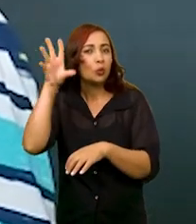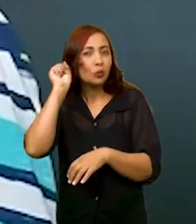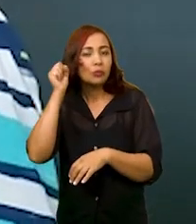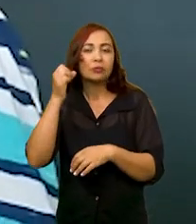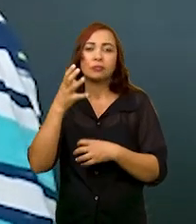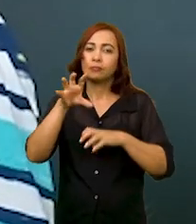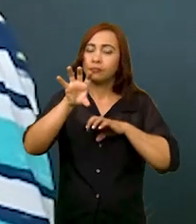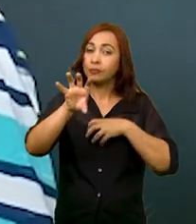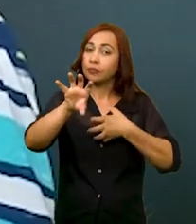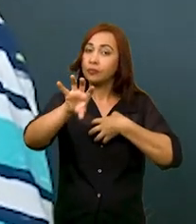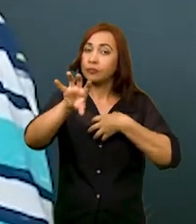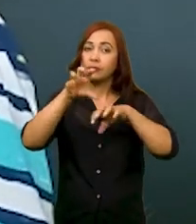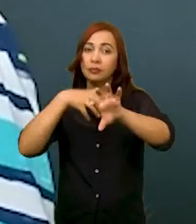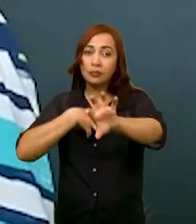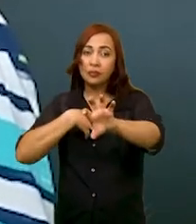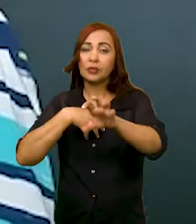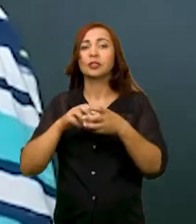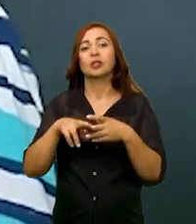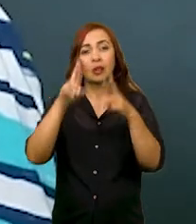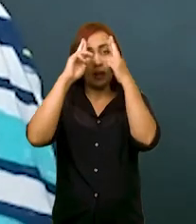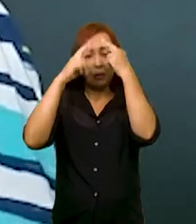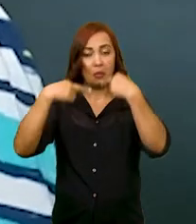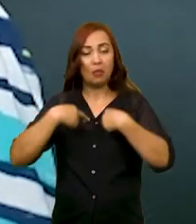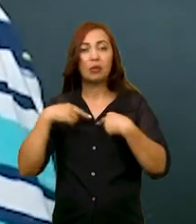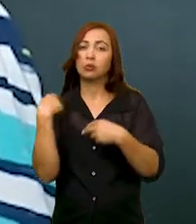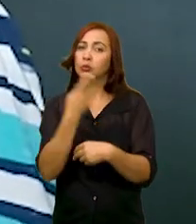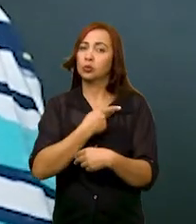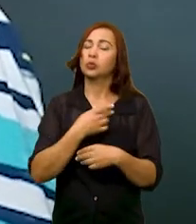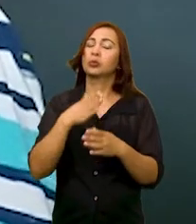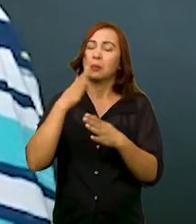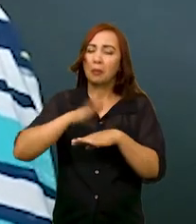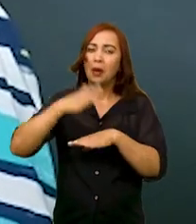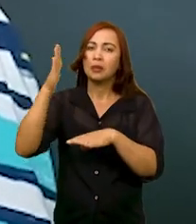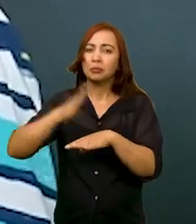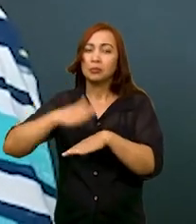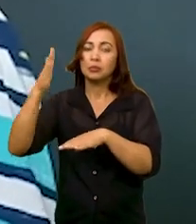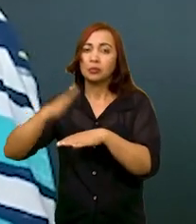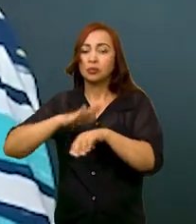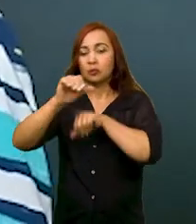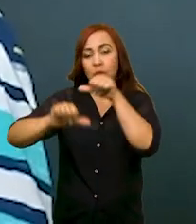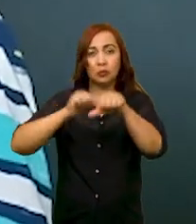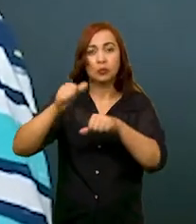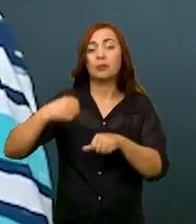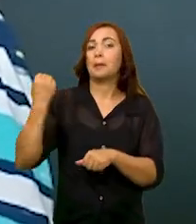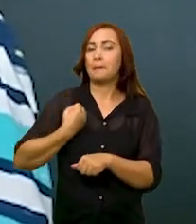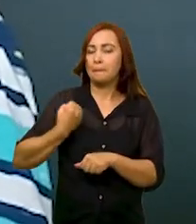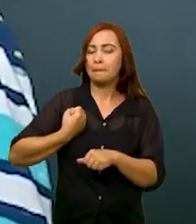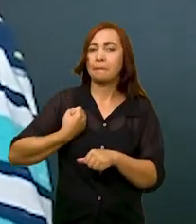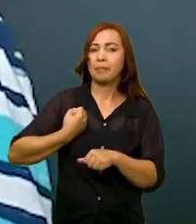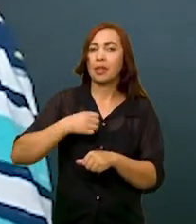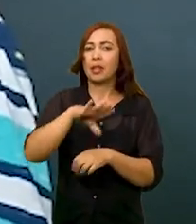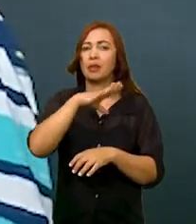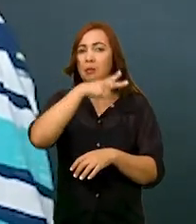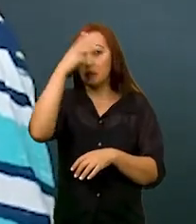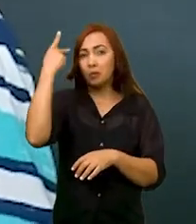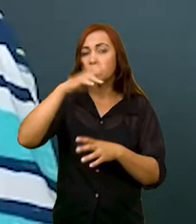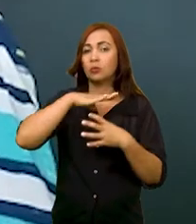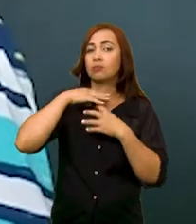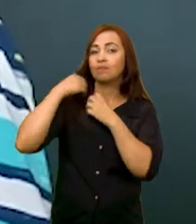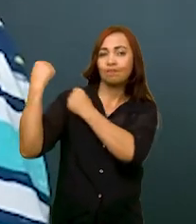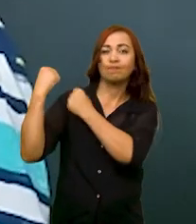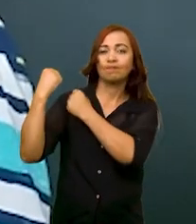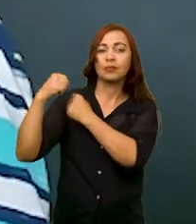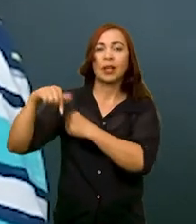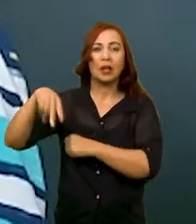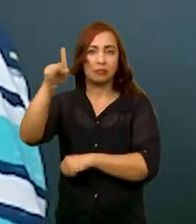ouvindo, com empatia, com respeito, que nós iremos cada vez mais mudar os números de suicídio no nosso país. Então, se